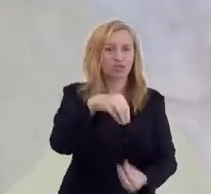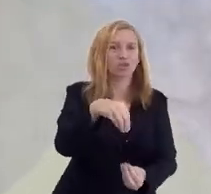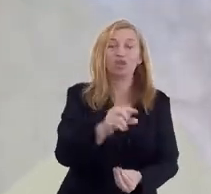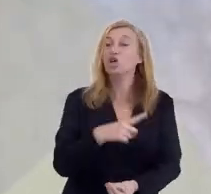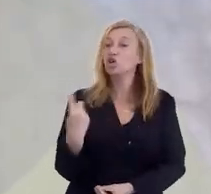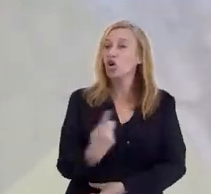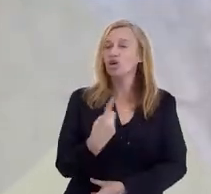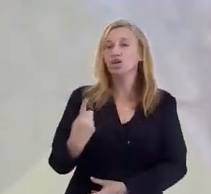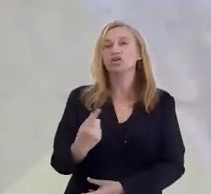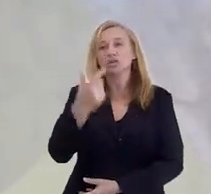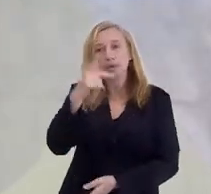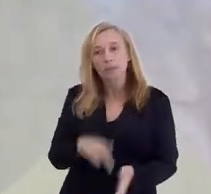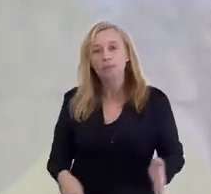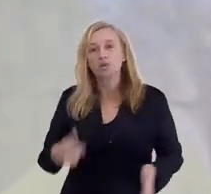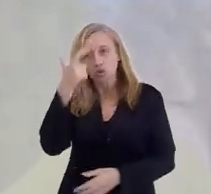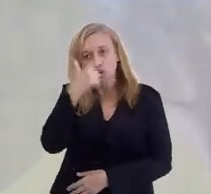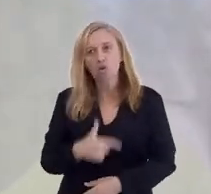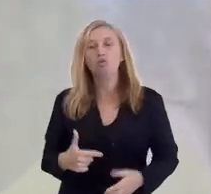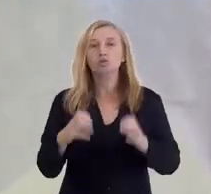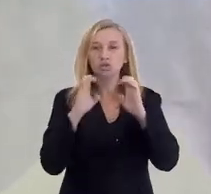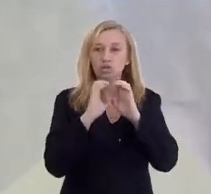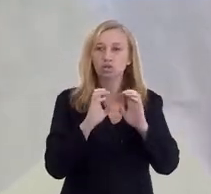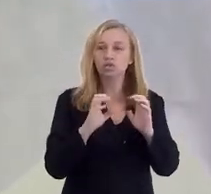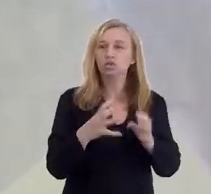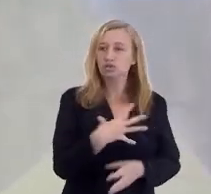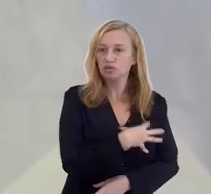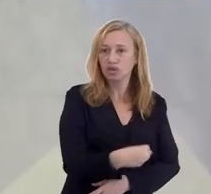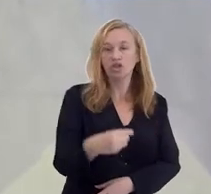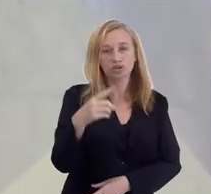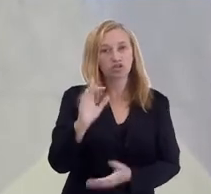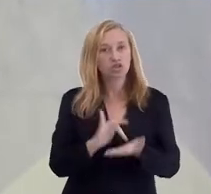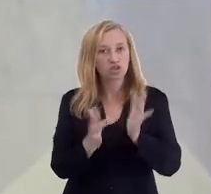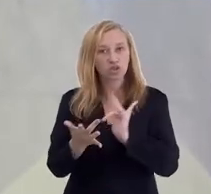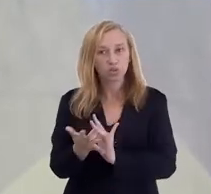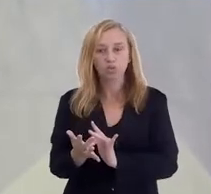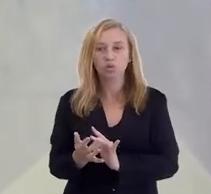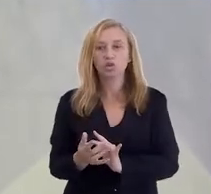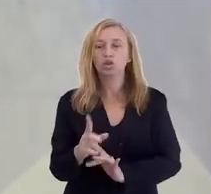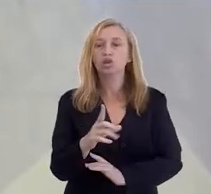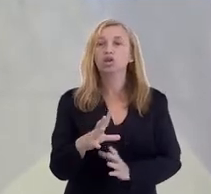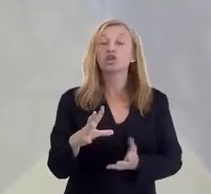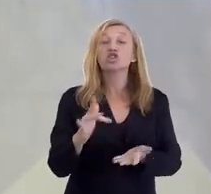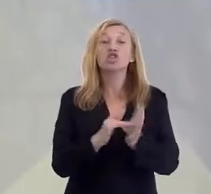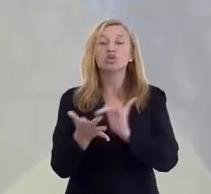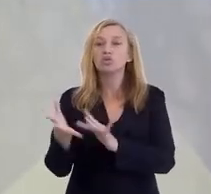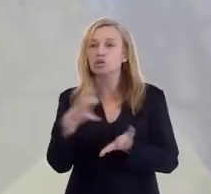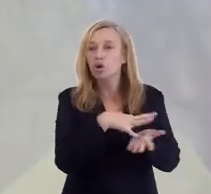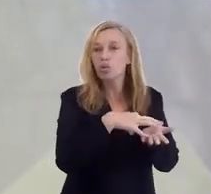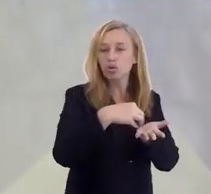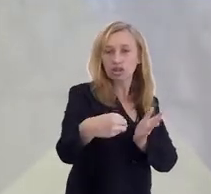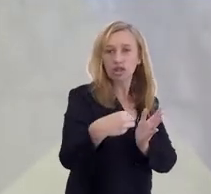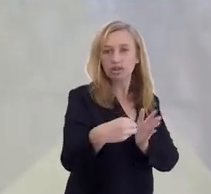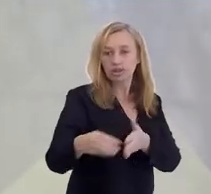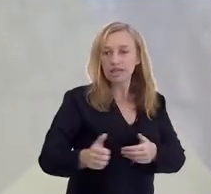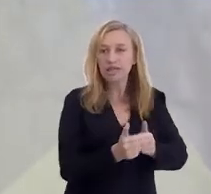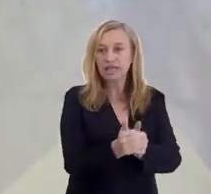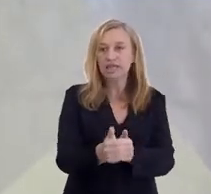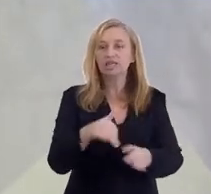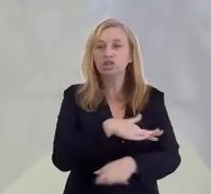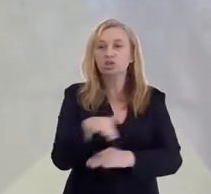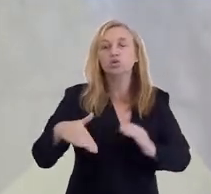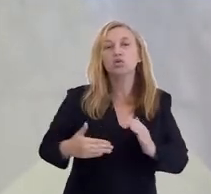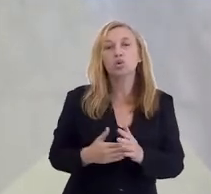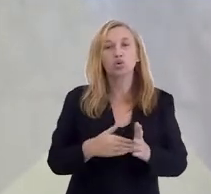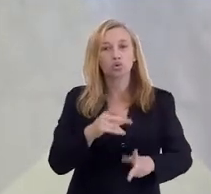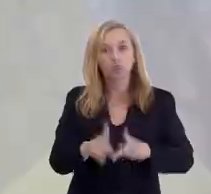não é o caso do Espiritismo. Nós somos cristãos. Jesus, para a gente, é o modelo e guia da